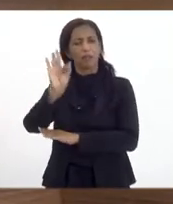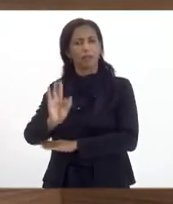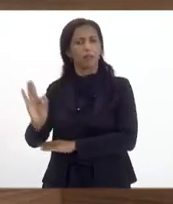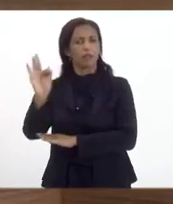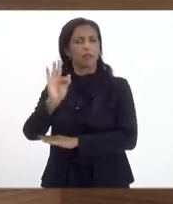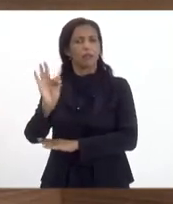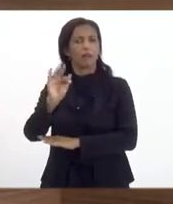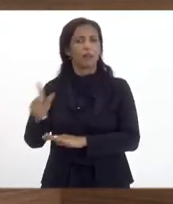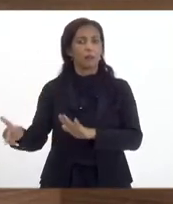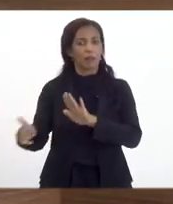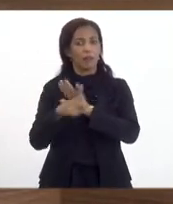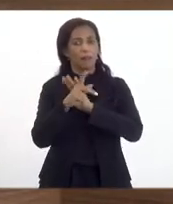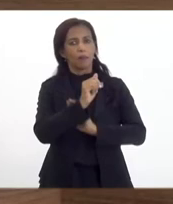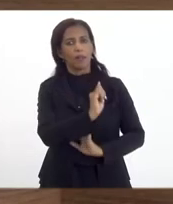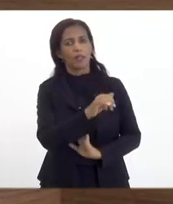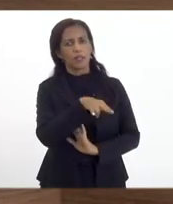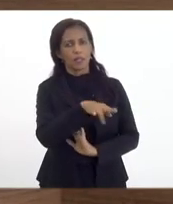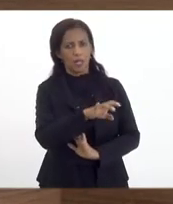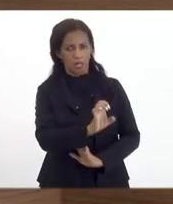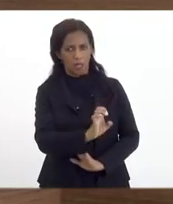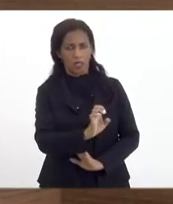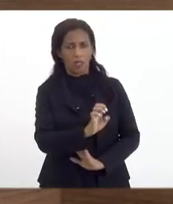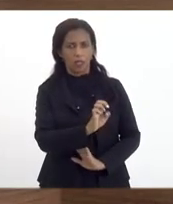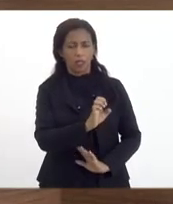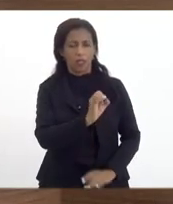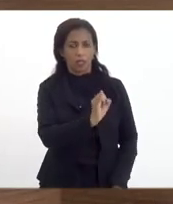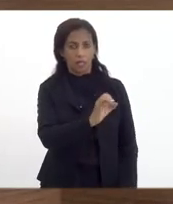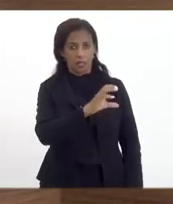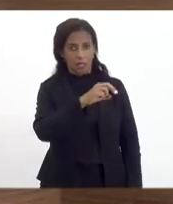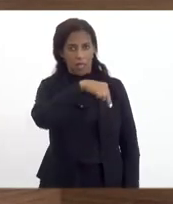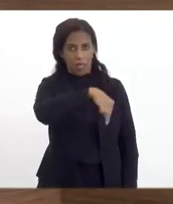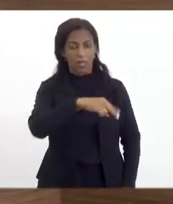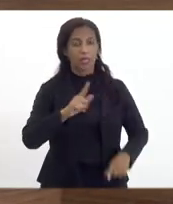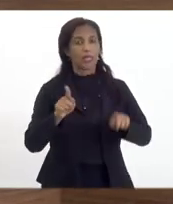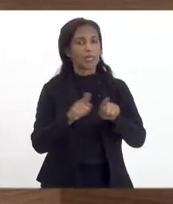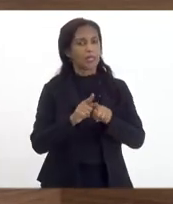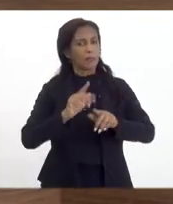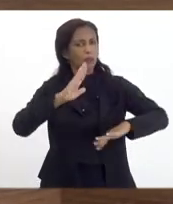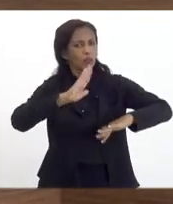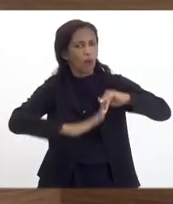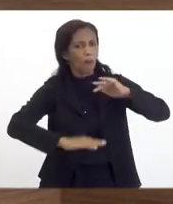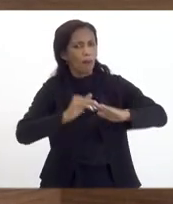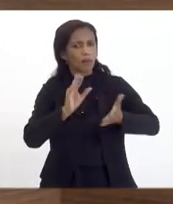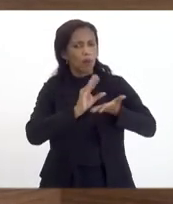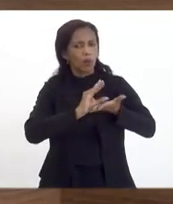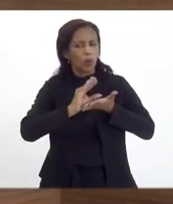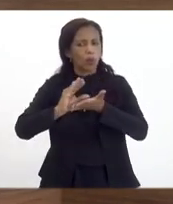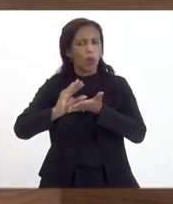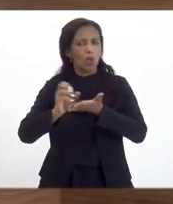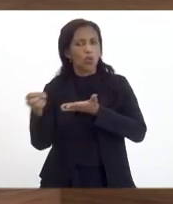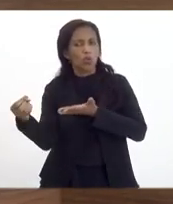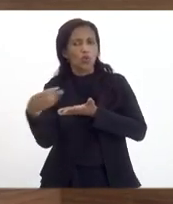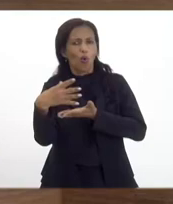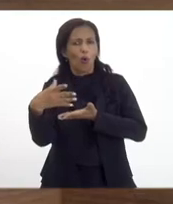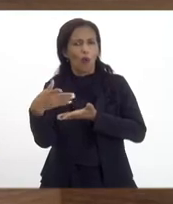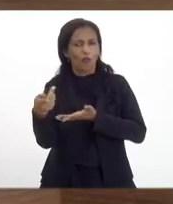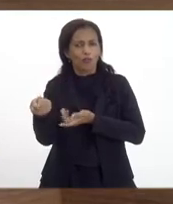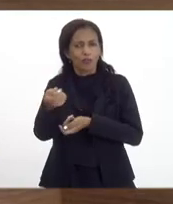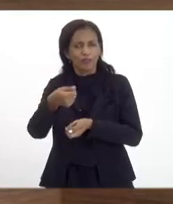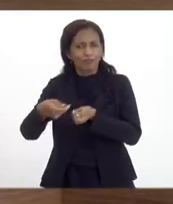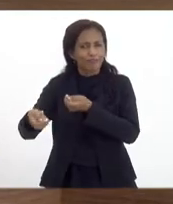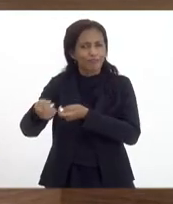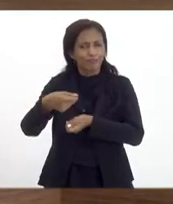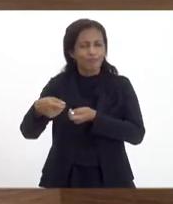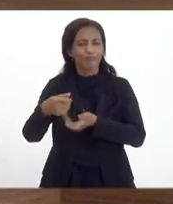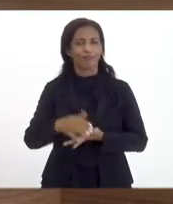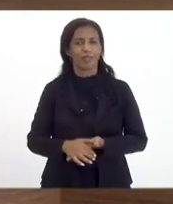própria ICN e também nos capacitar para direcionar os recursos para novos negócios. Só para vocês terem um